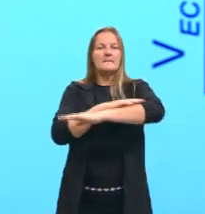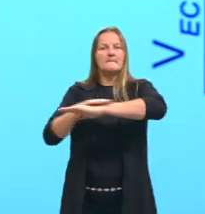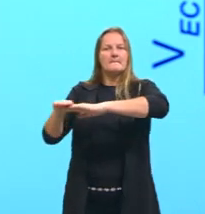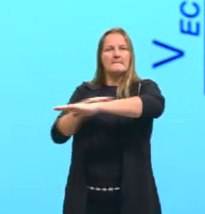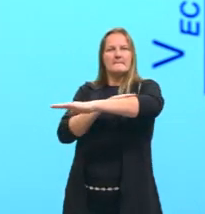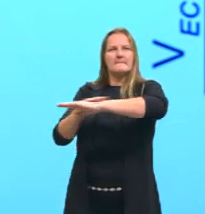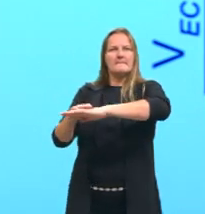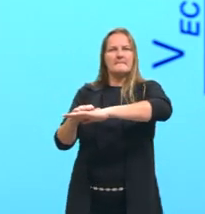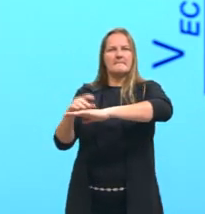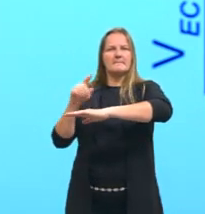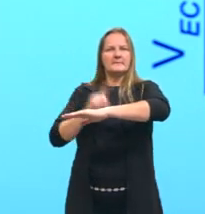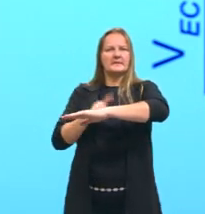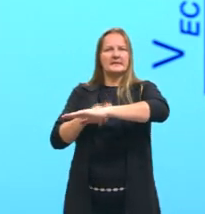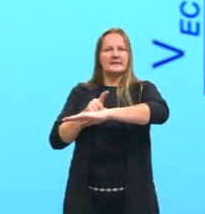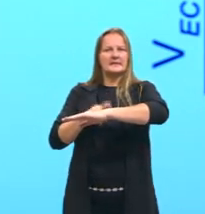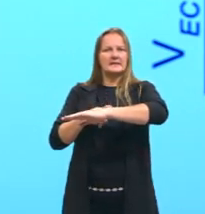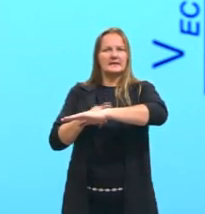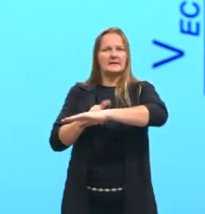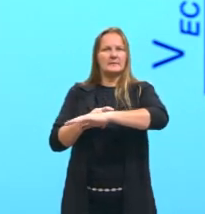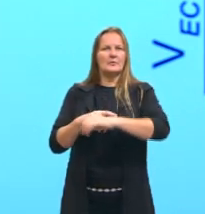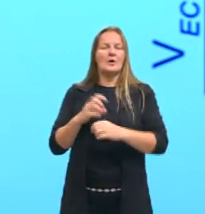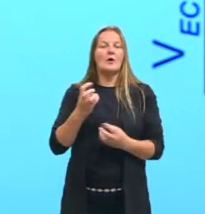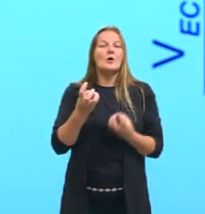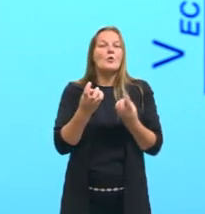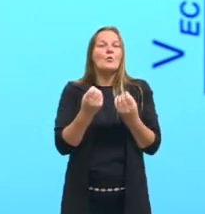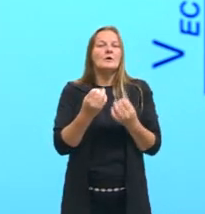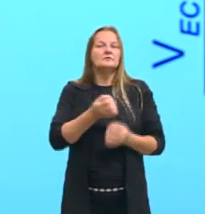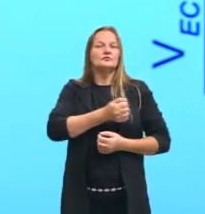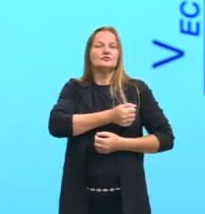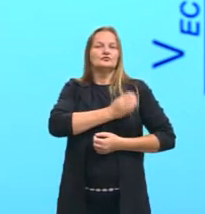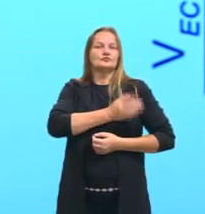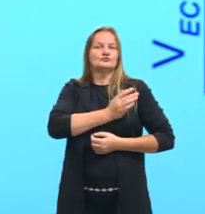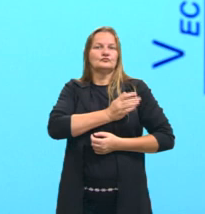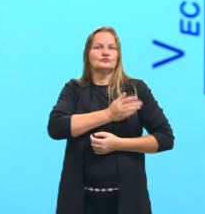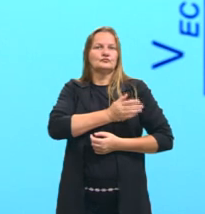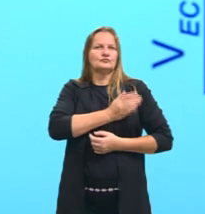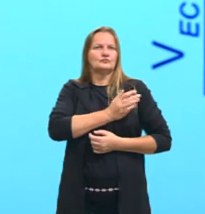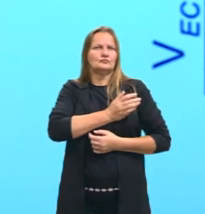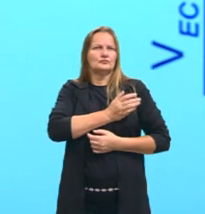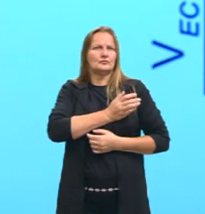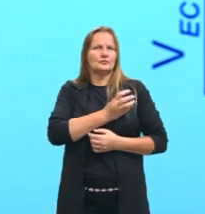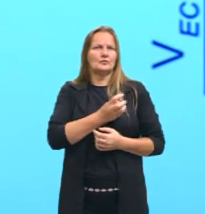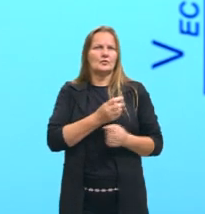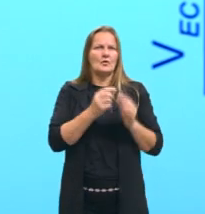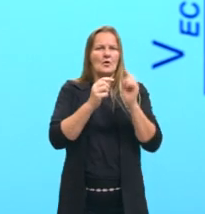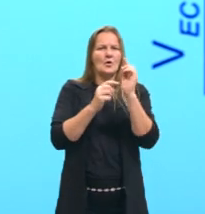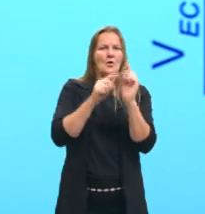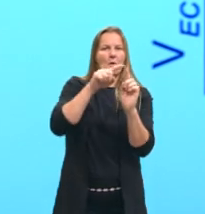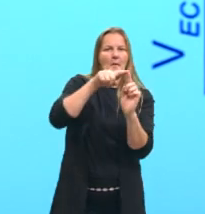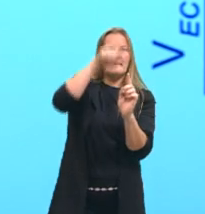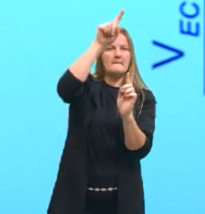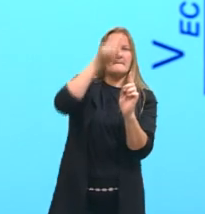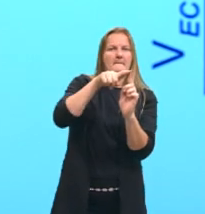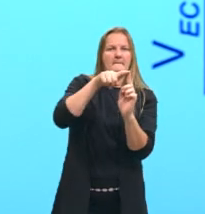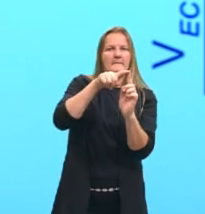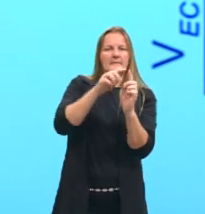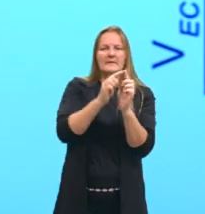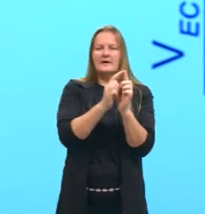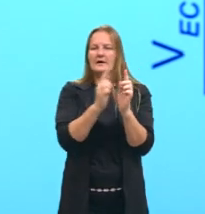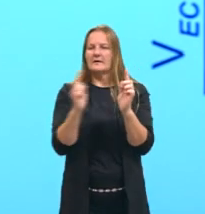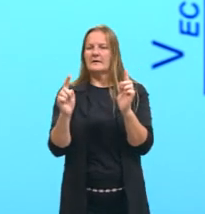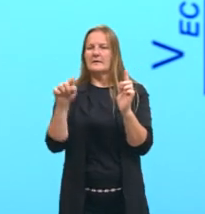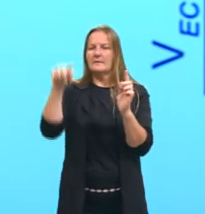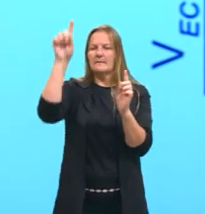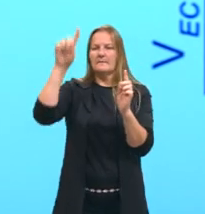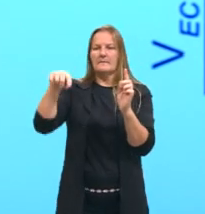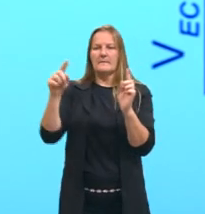quadradinho vale isso. Mas ele quer saber um batimento, né? Então, a gente precisa olhar de um pico até outro pico. E